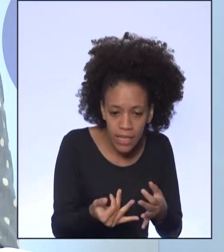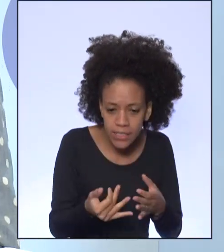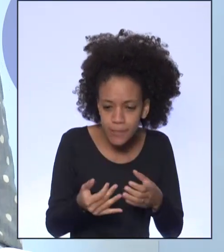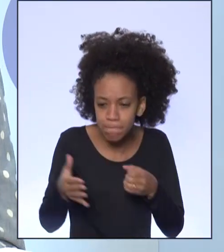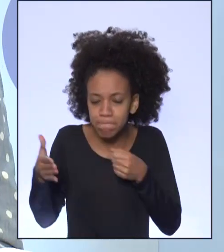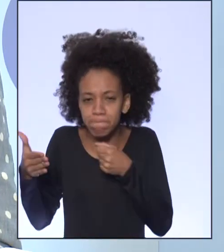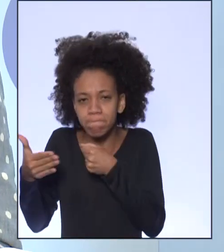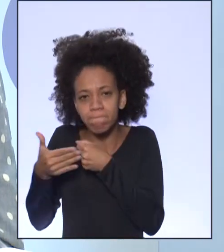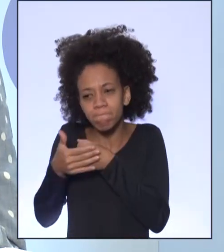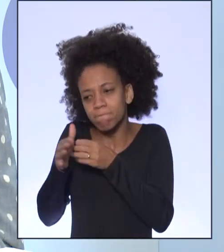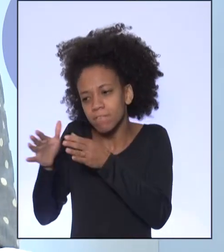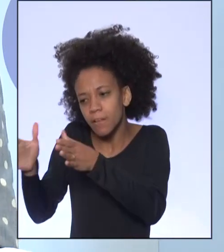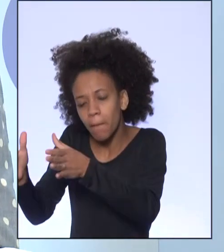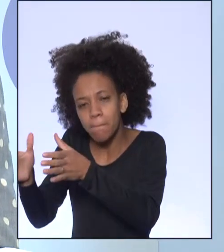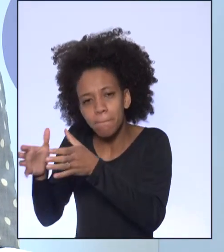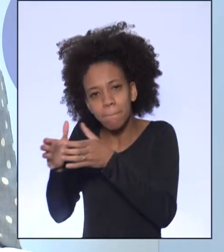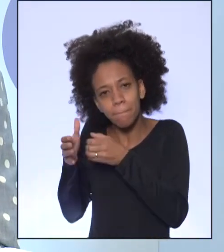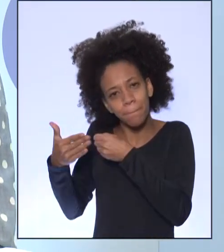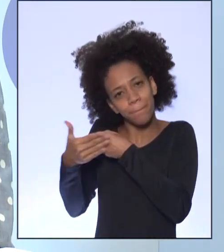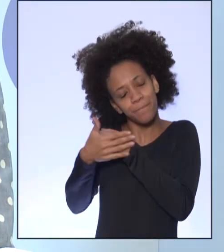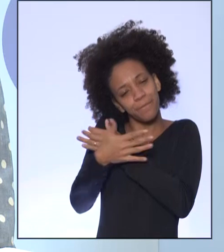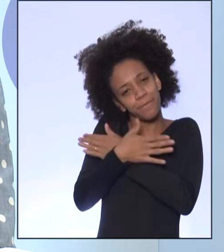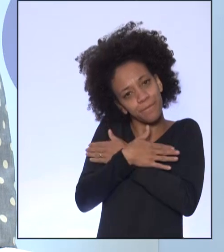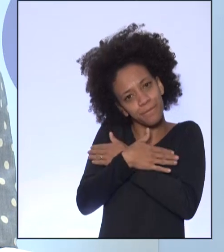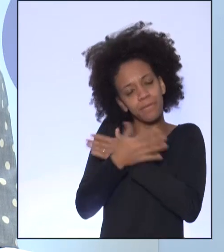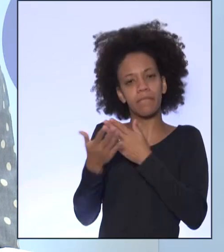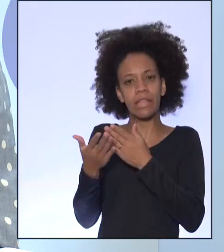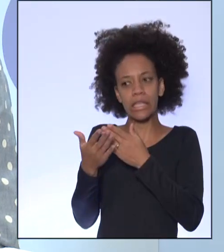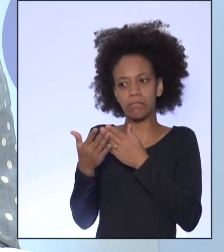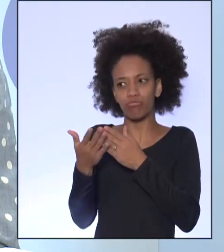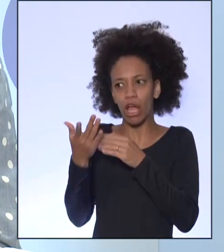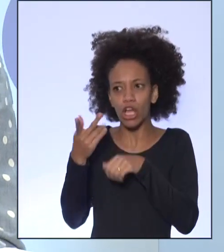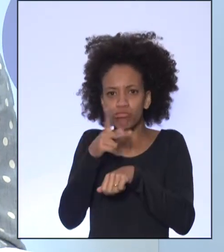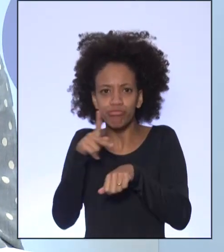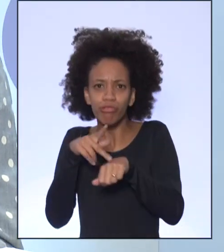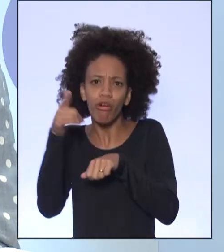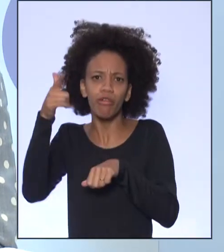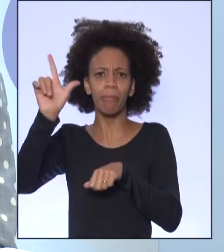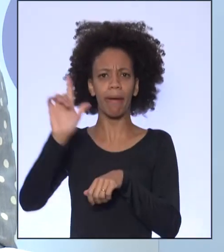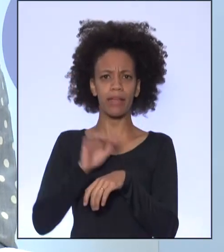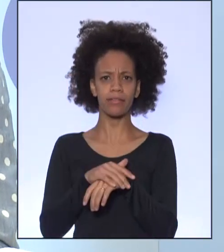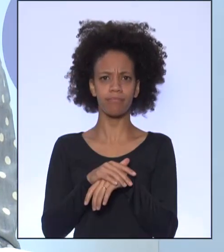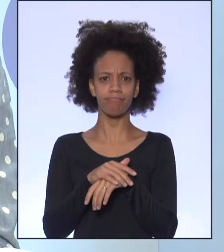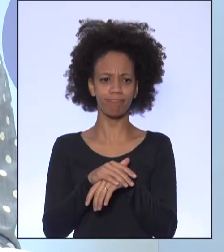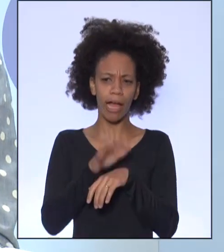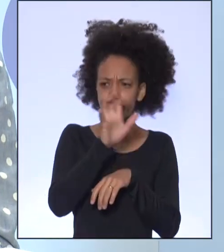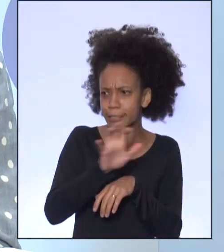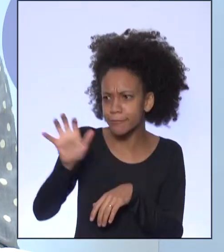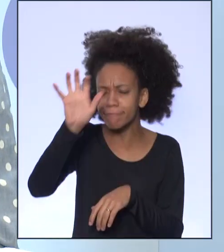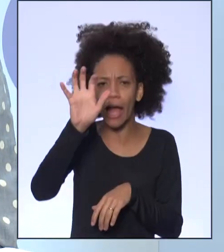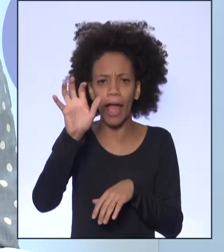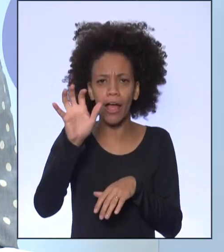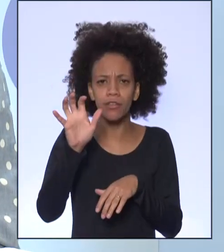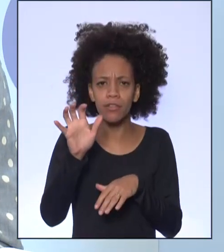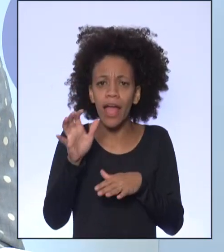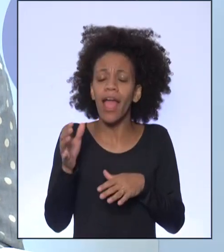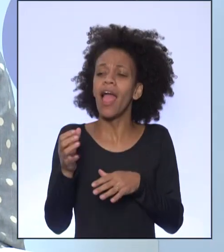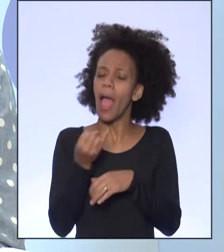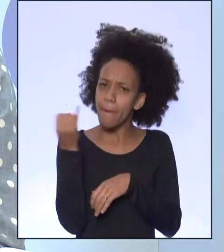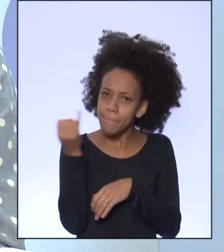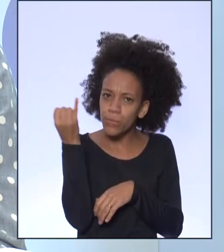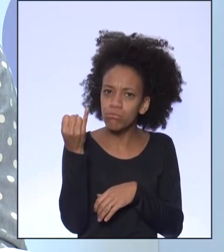colega de outro estado, de outra região, até mesmo de outro país. O quanto é importante fazer esse exercício de acolhida